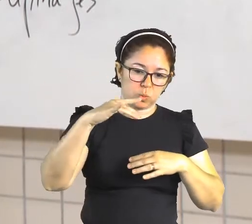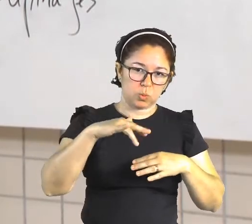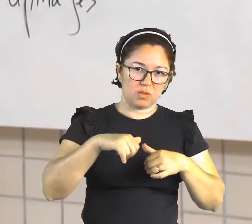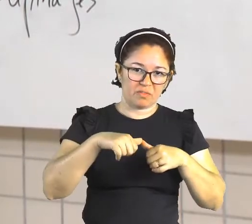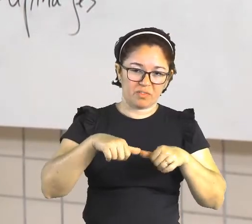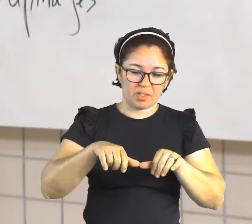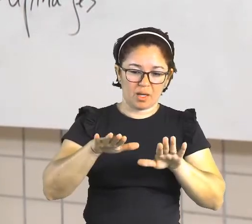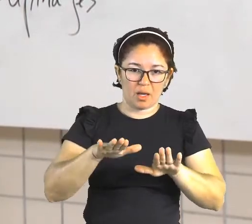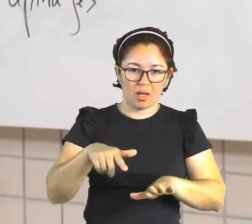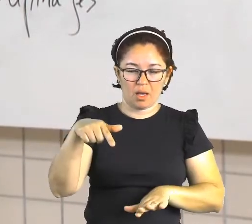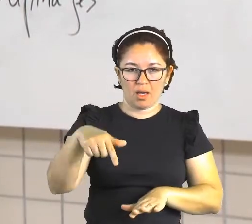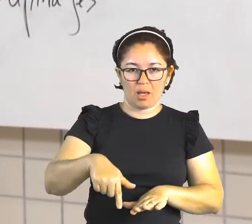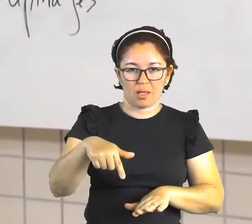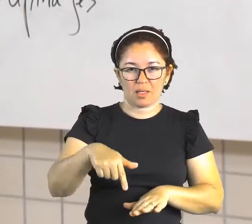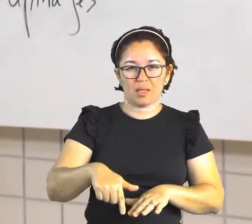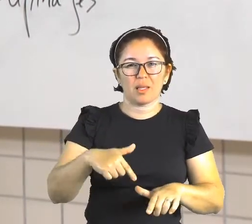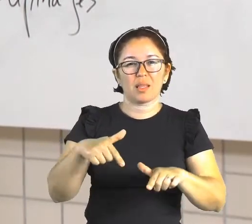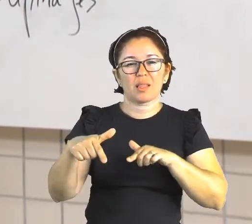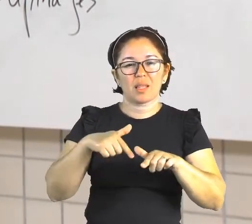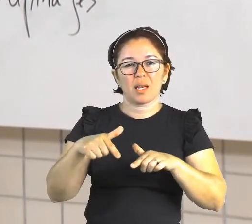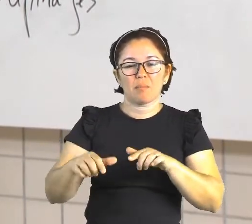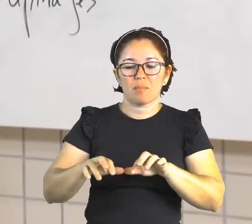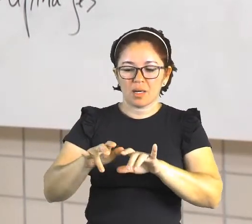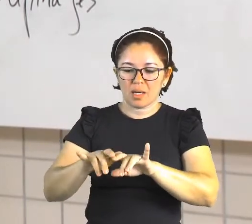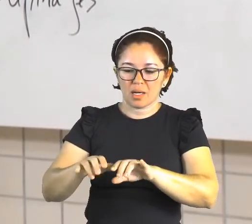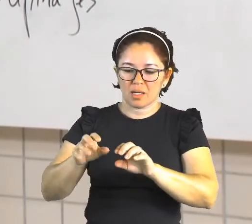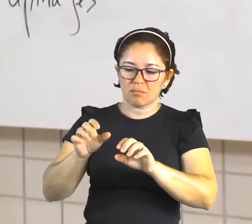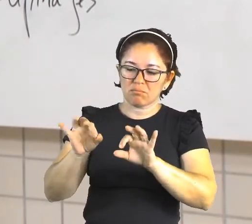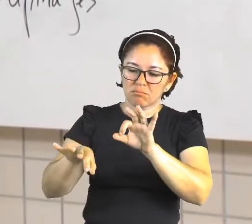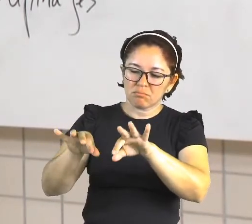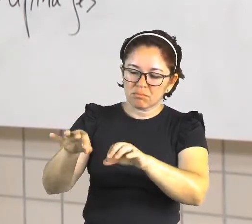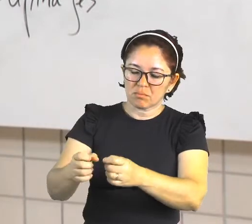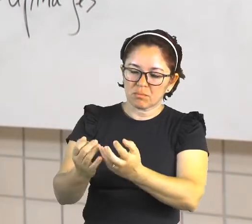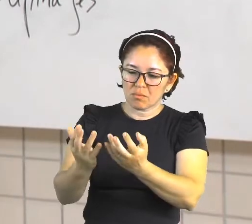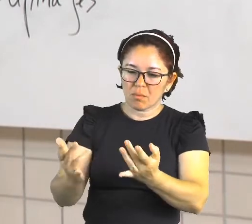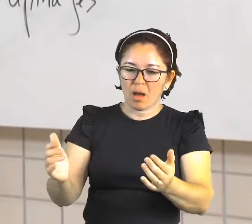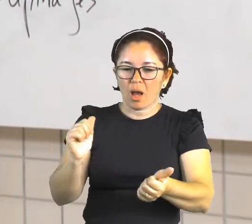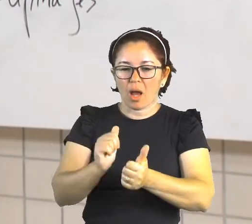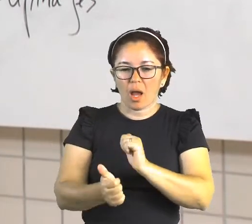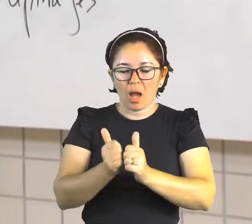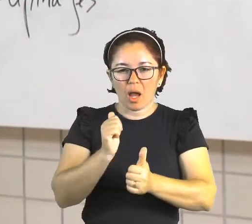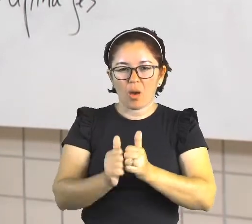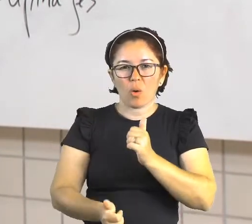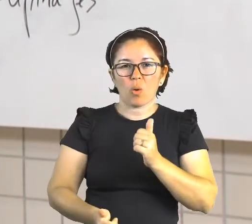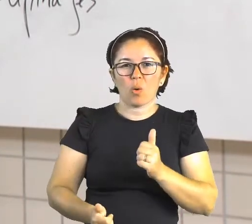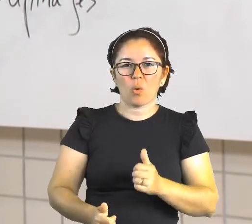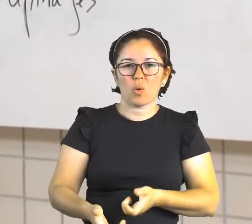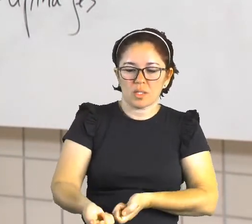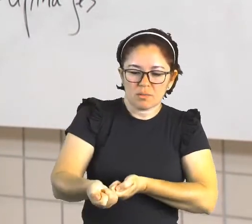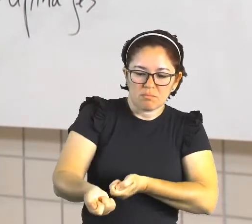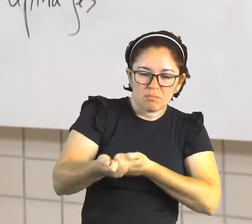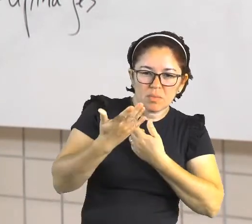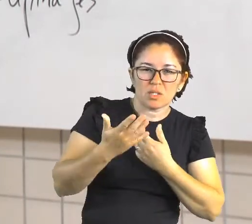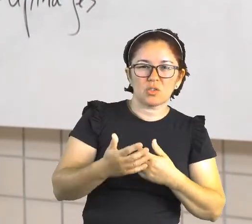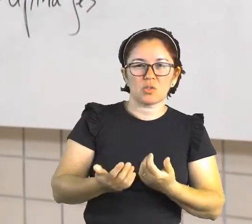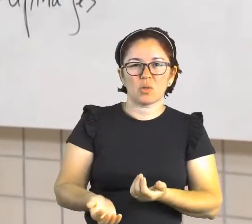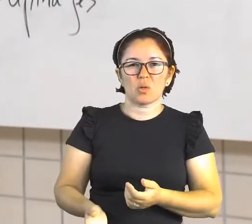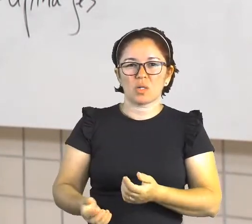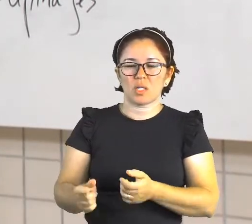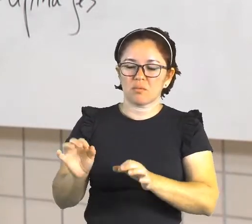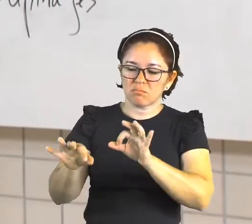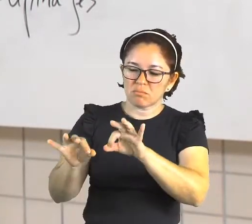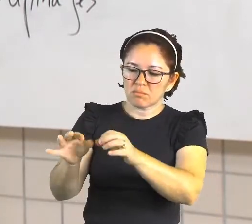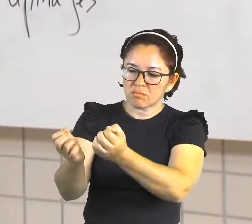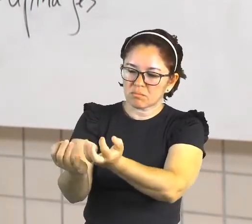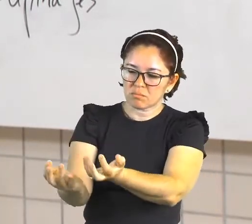econômica o arroz, o piqui, cultivar mandioca, a lavoura de subsistência. Eles